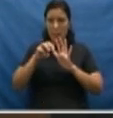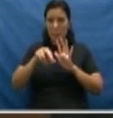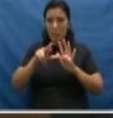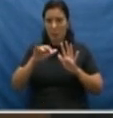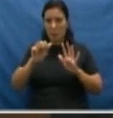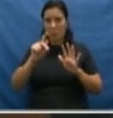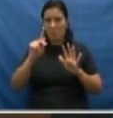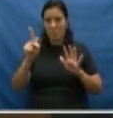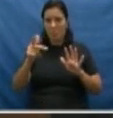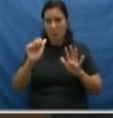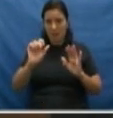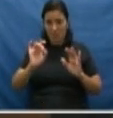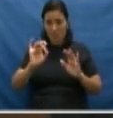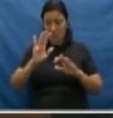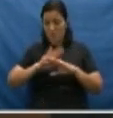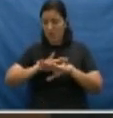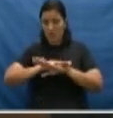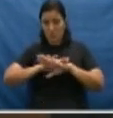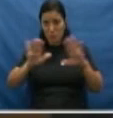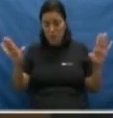fazer esta questão,